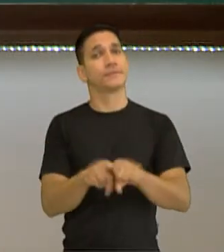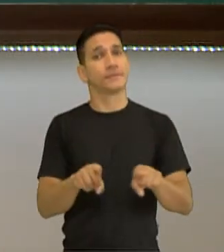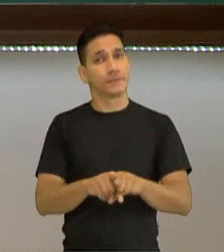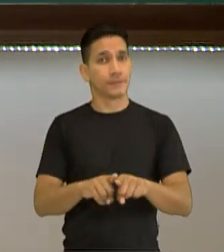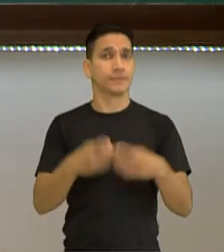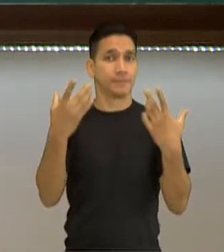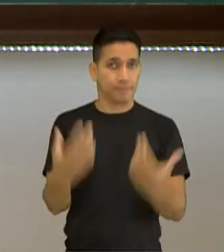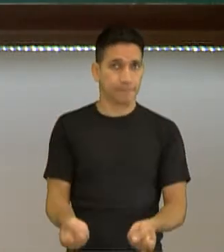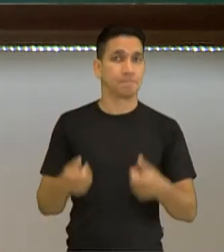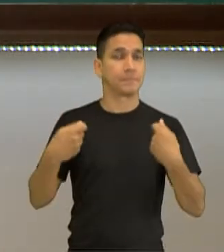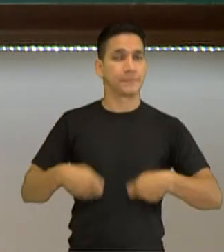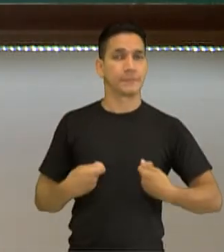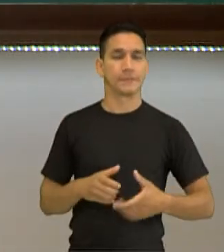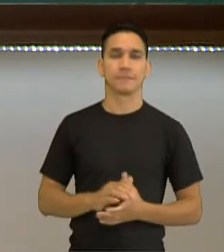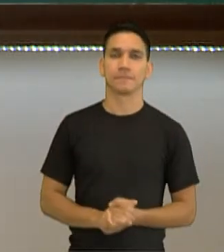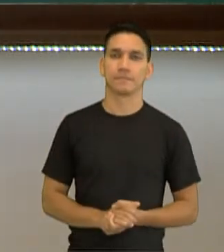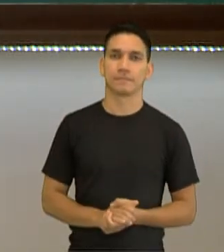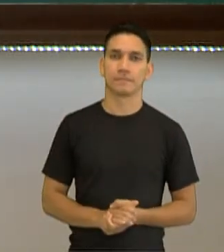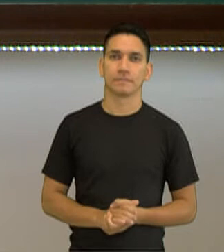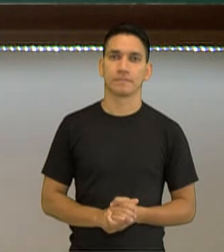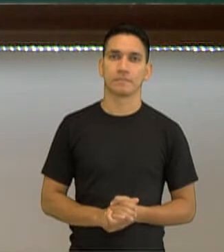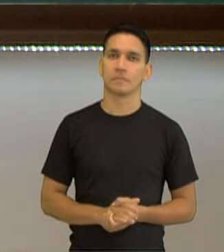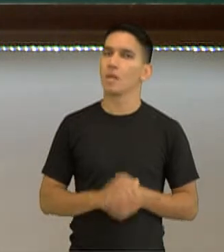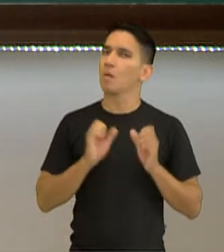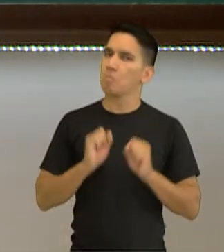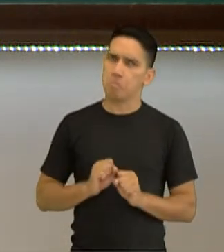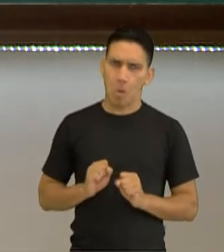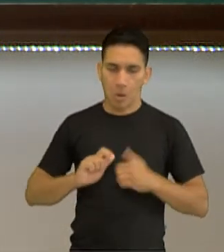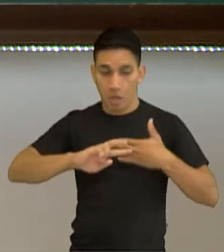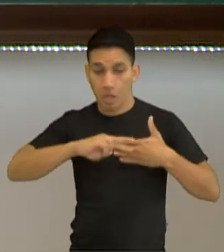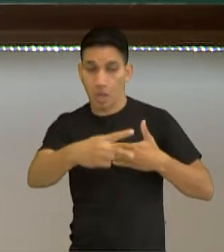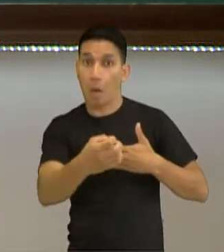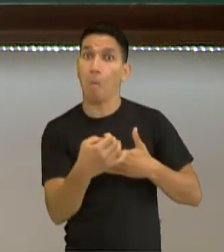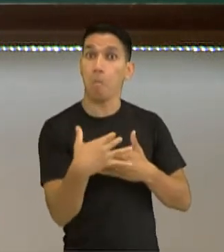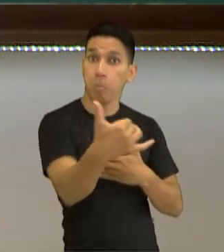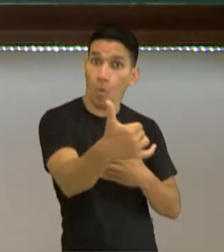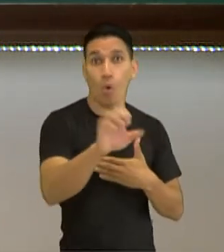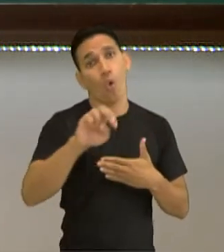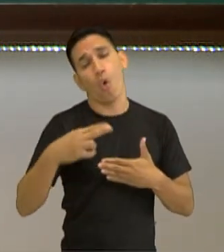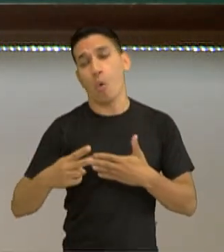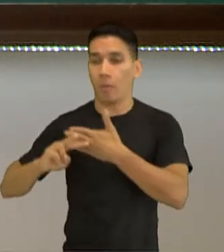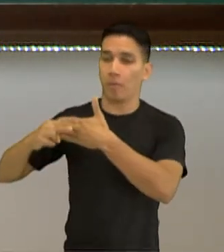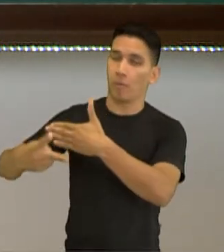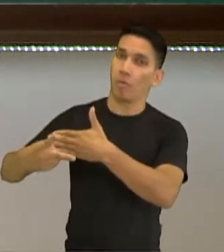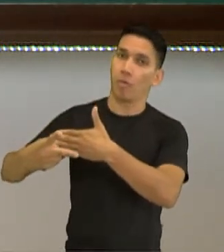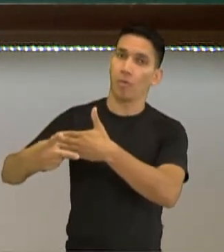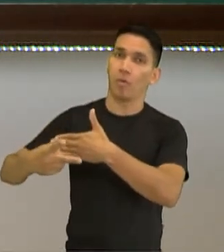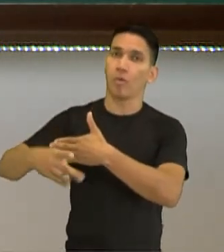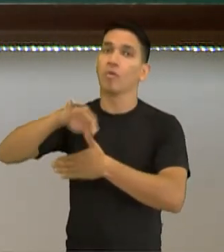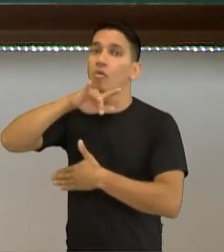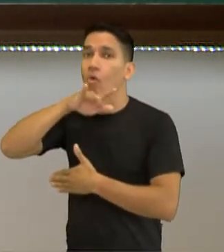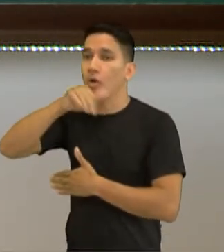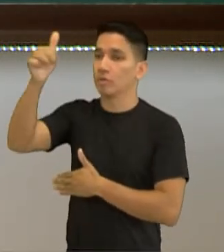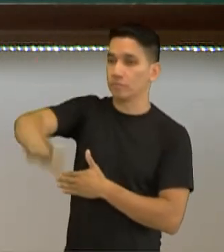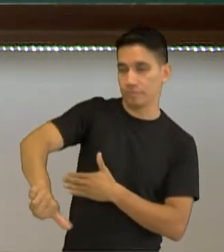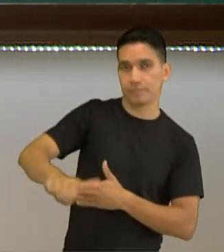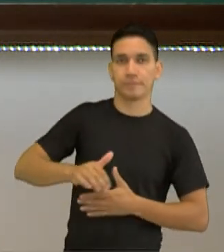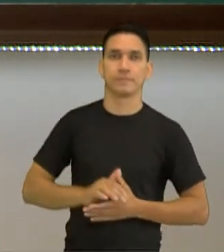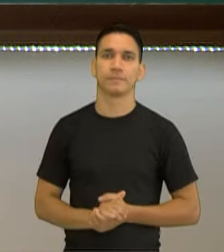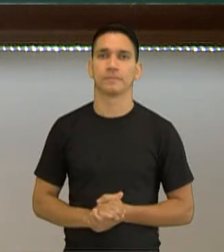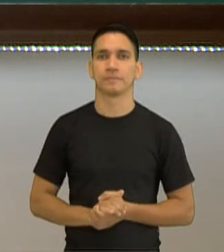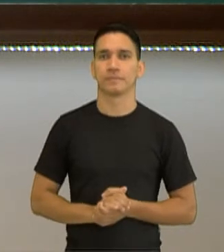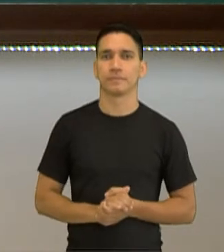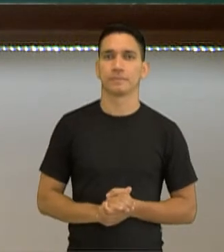as consequências dessas ações. Sejam consequências boas ou sejam consequências